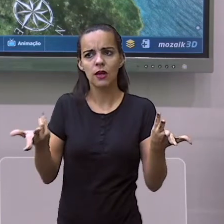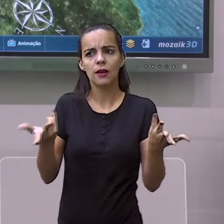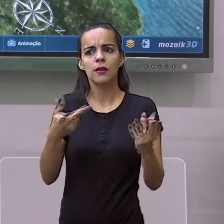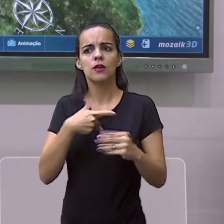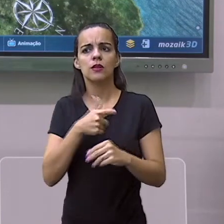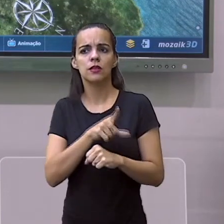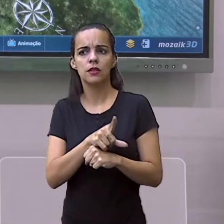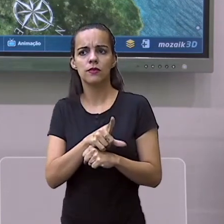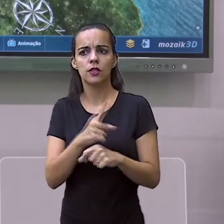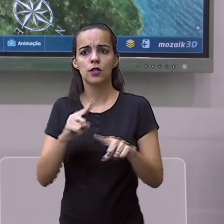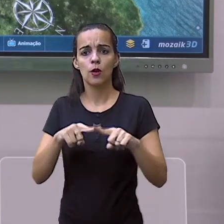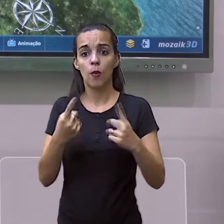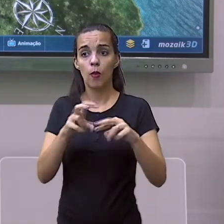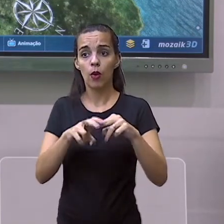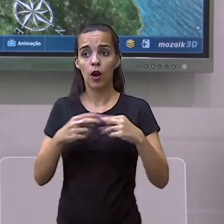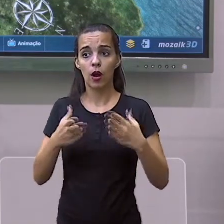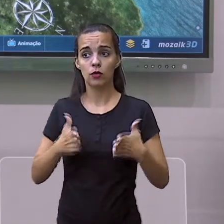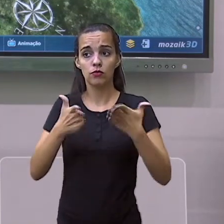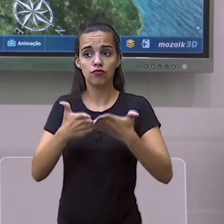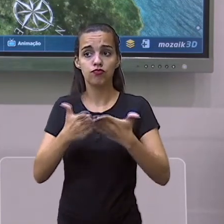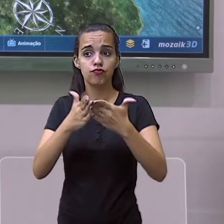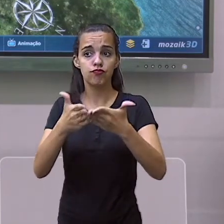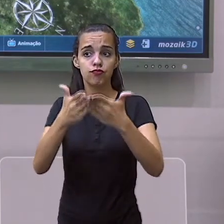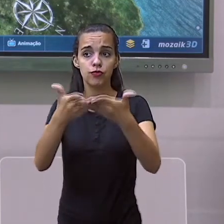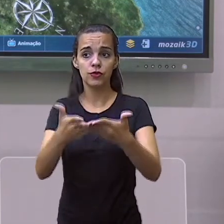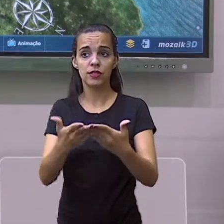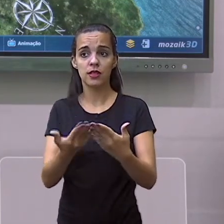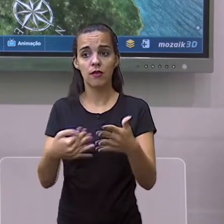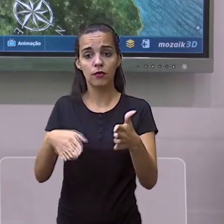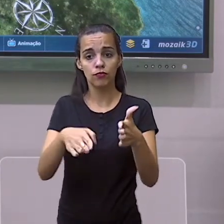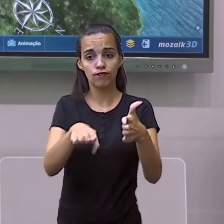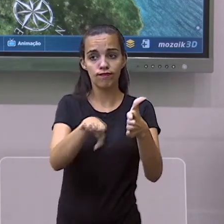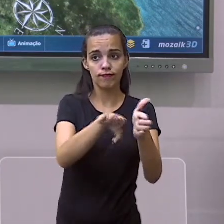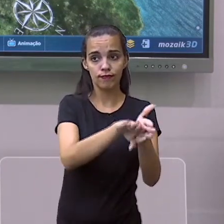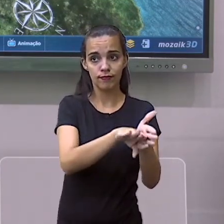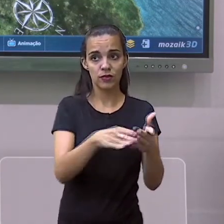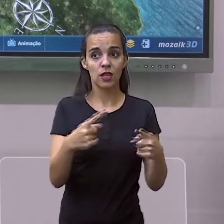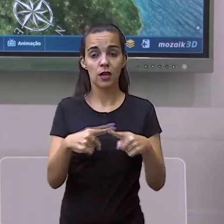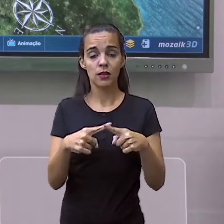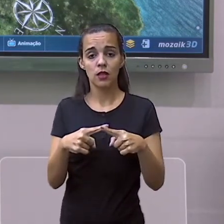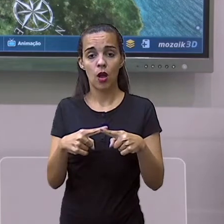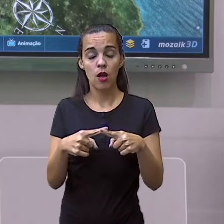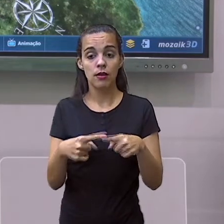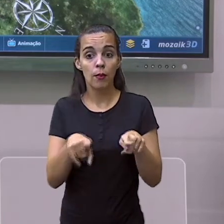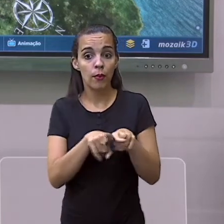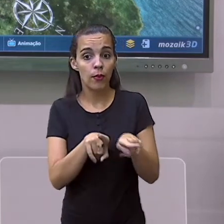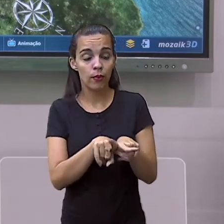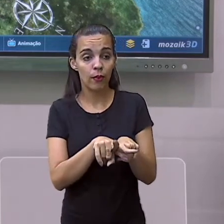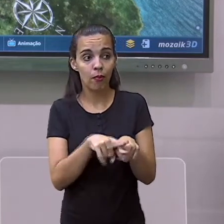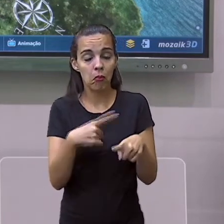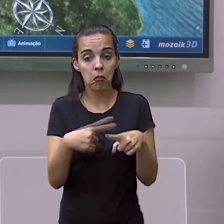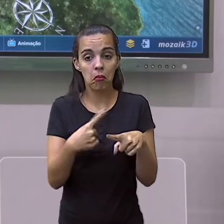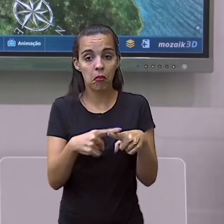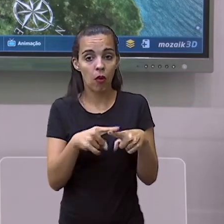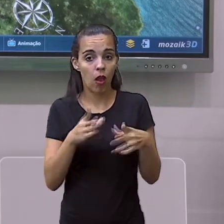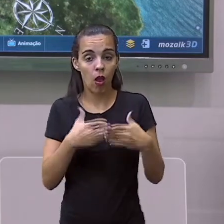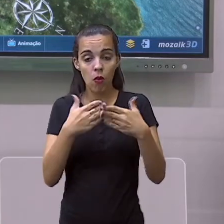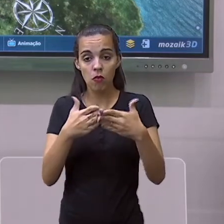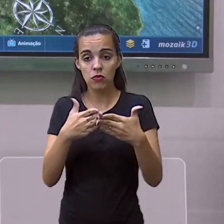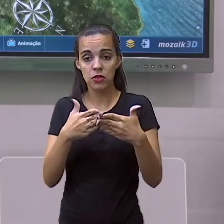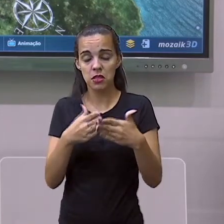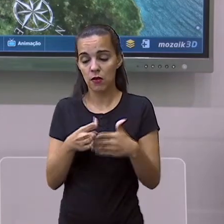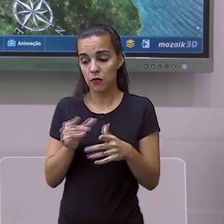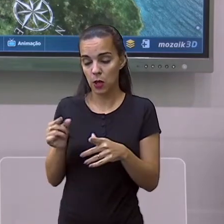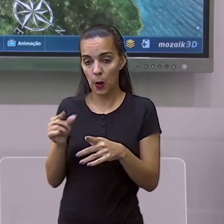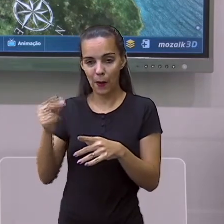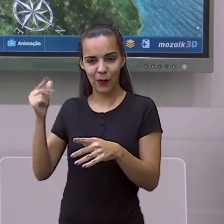os nossos navios também cresceram, aumentaram o tamanho, a potência deles, então eles puderam levar mais